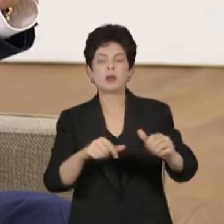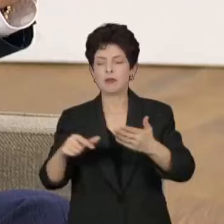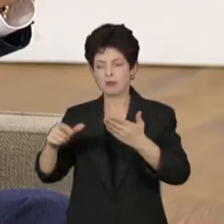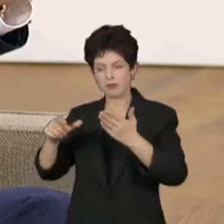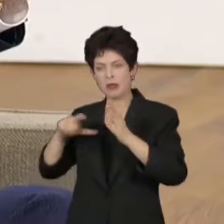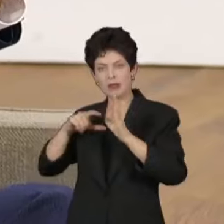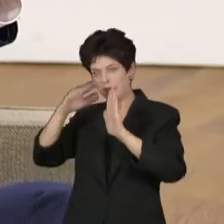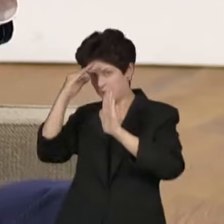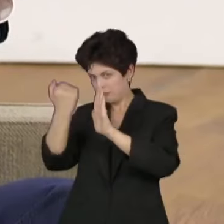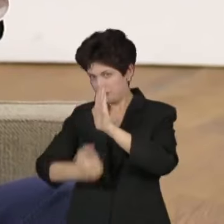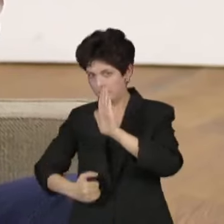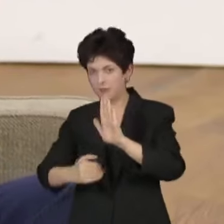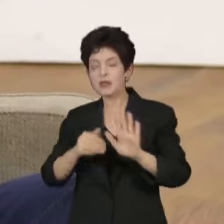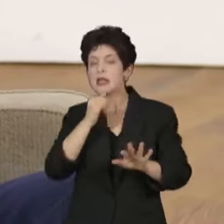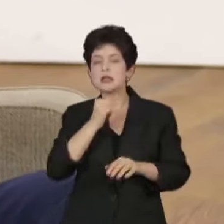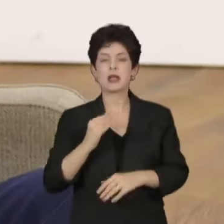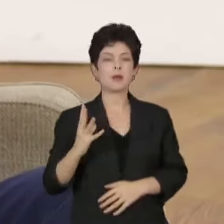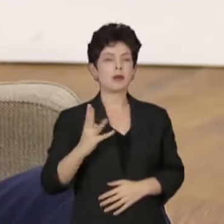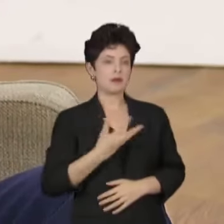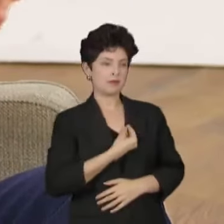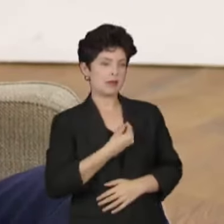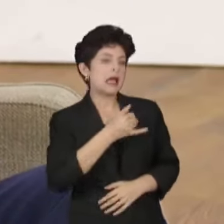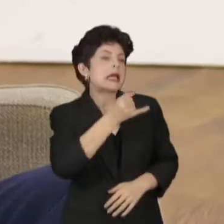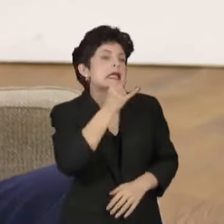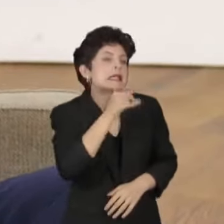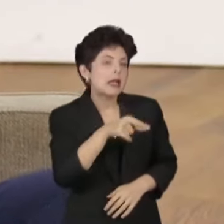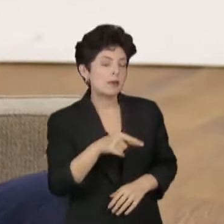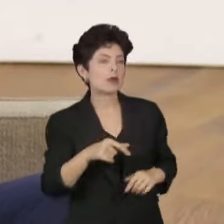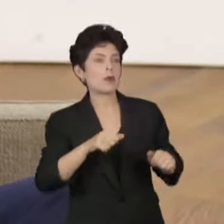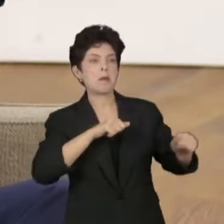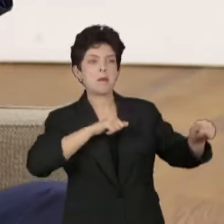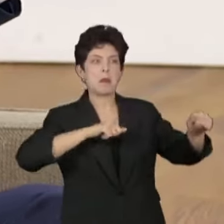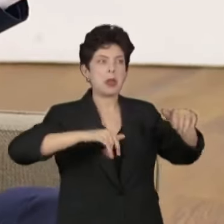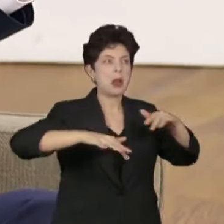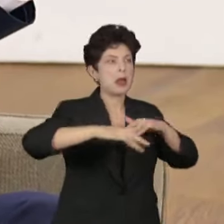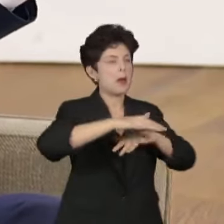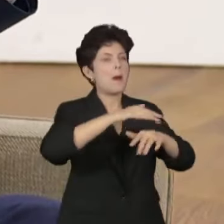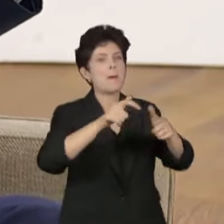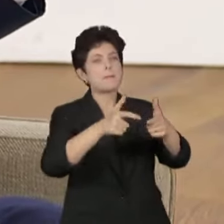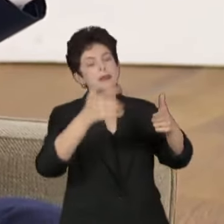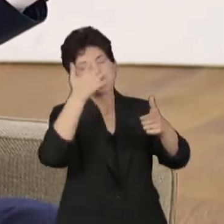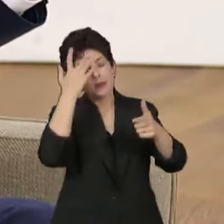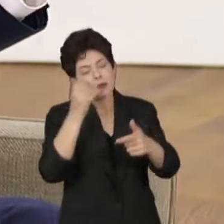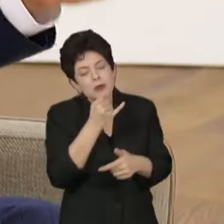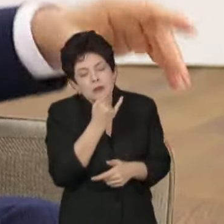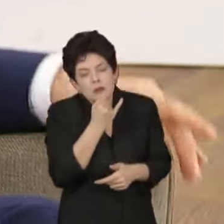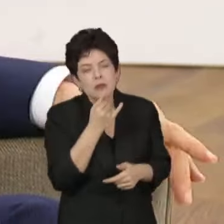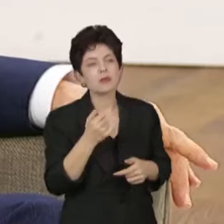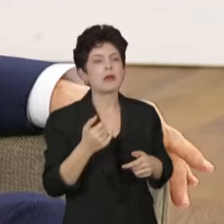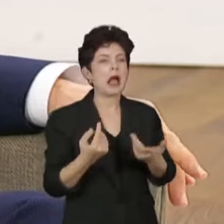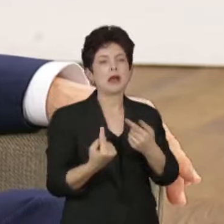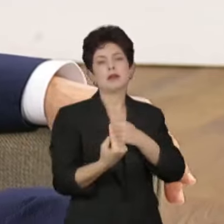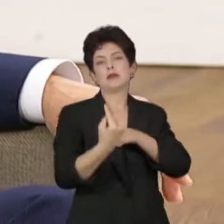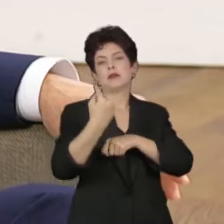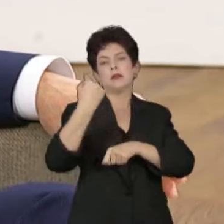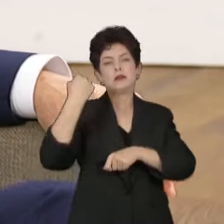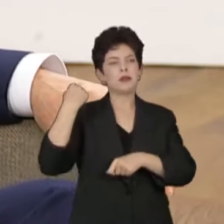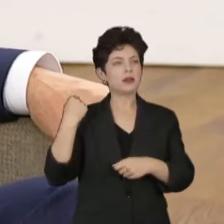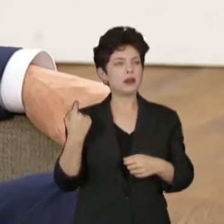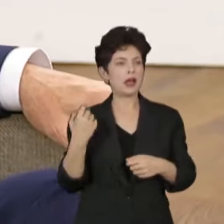das pessoas trans, ainda que tenha causado uma decepção em muita gente, eu não acho que tenha sido um retrocesso tão